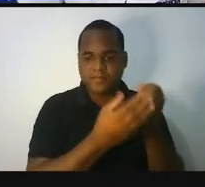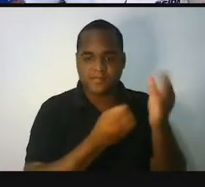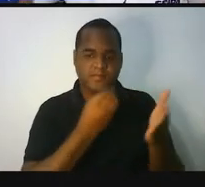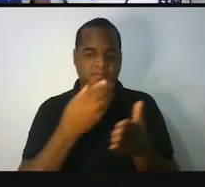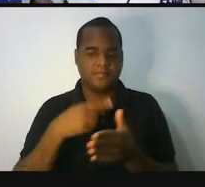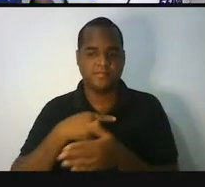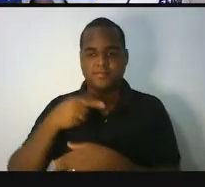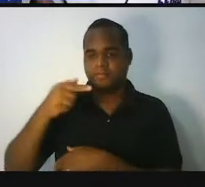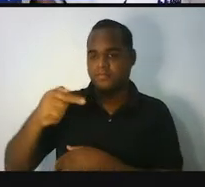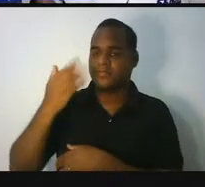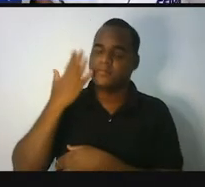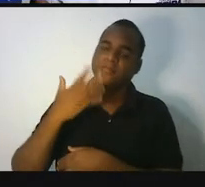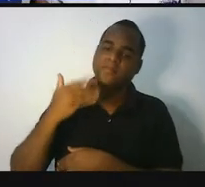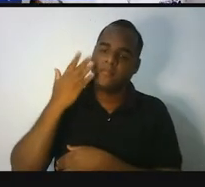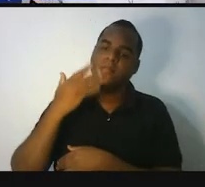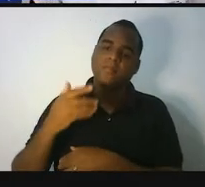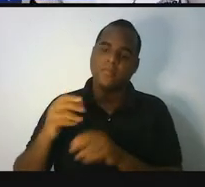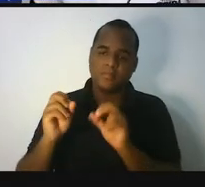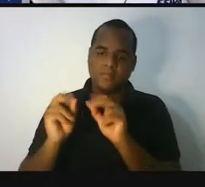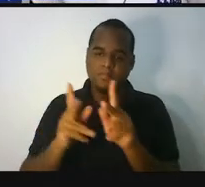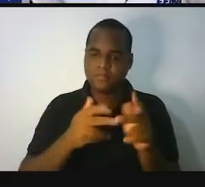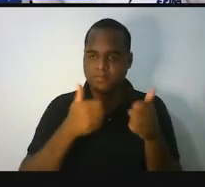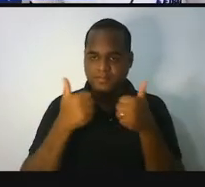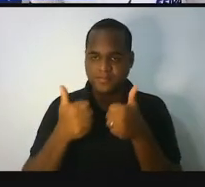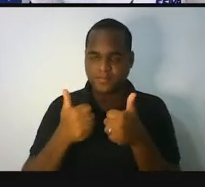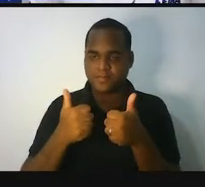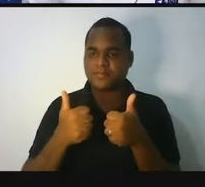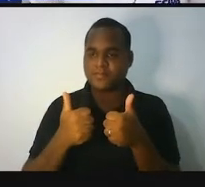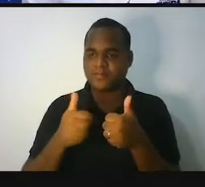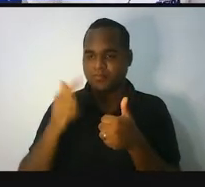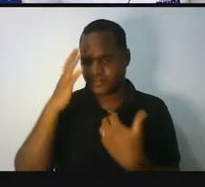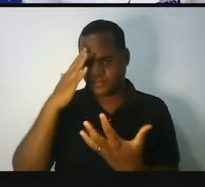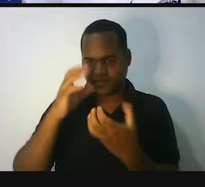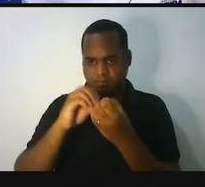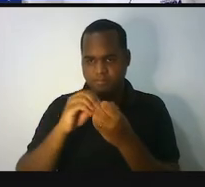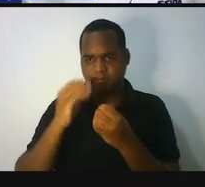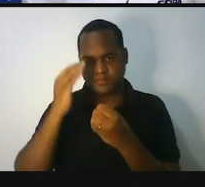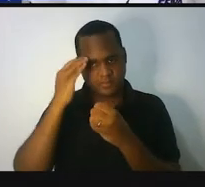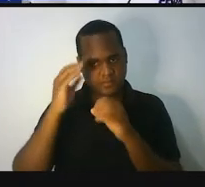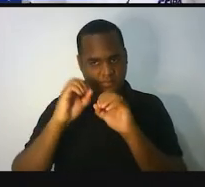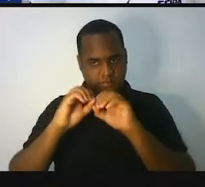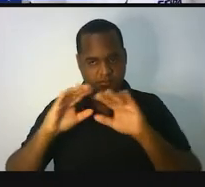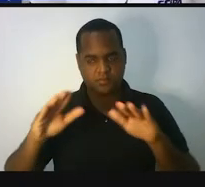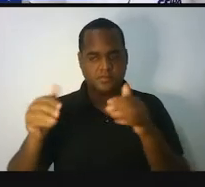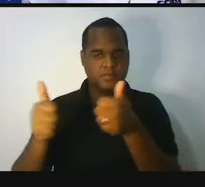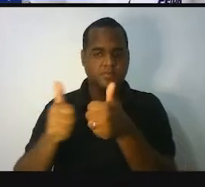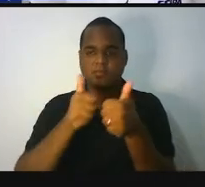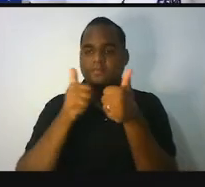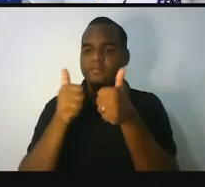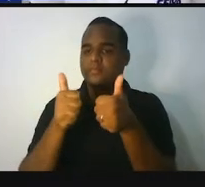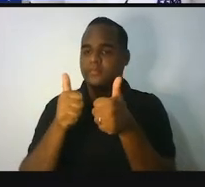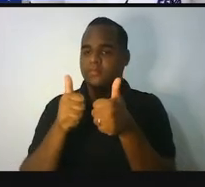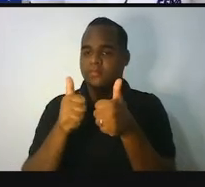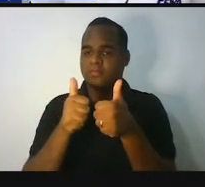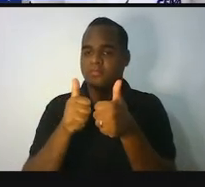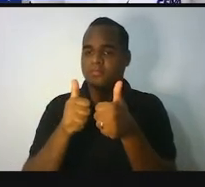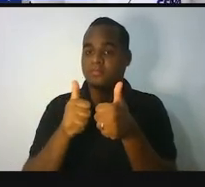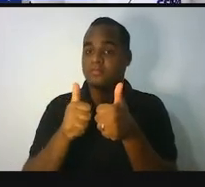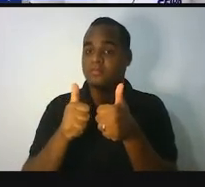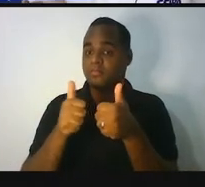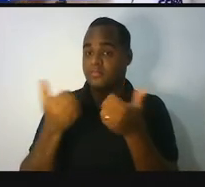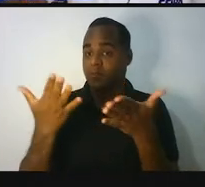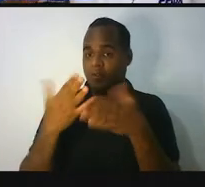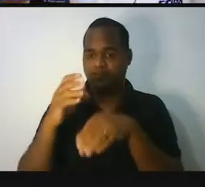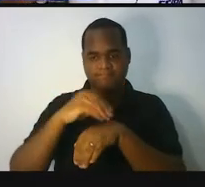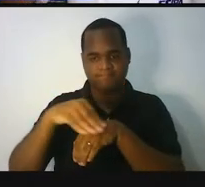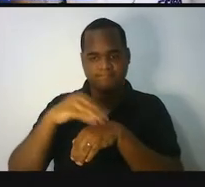para sete crianças. Você conseguiu entender? Por que que eu trouxe essa situação